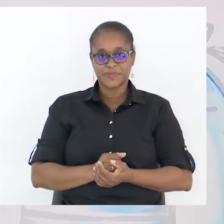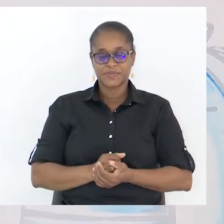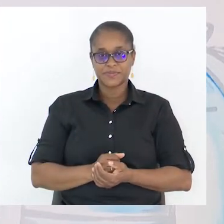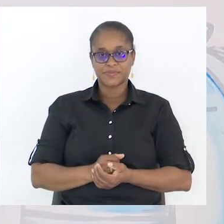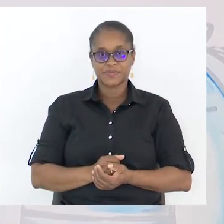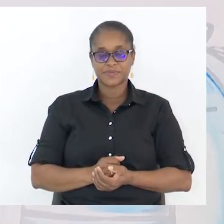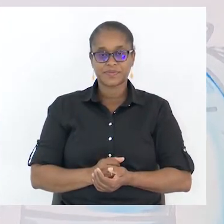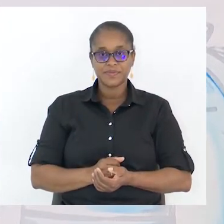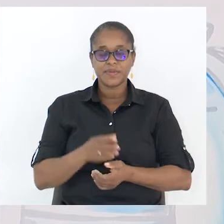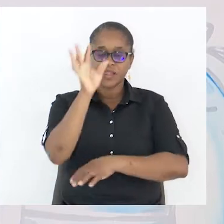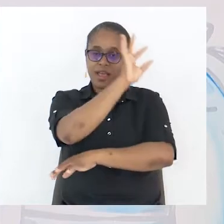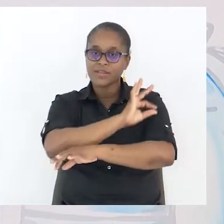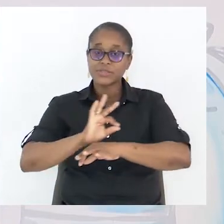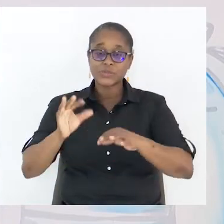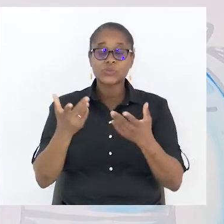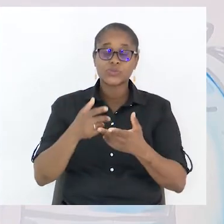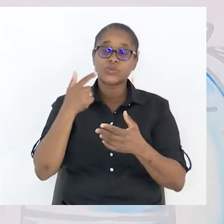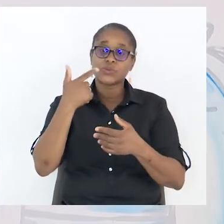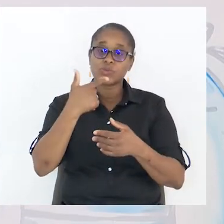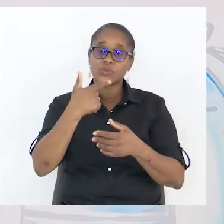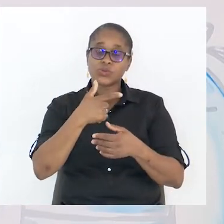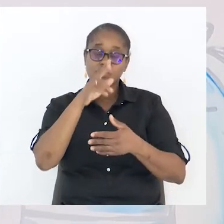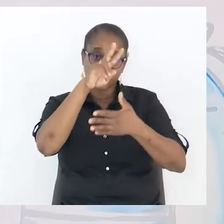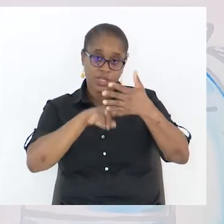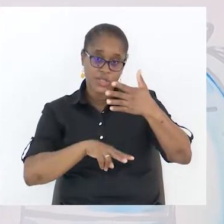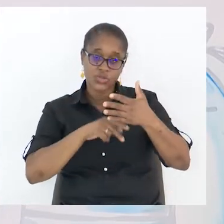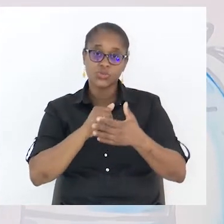Tudo isso foi aplicado agora no texto.